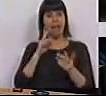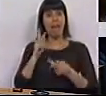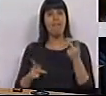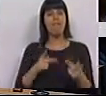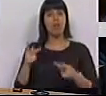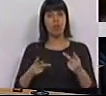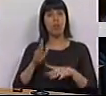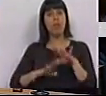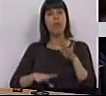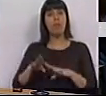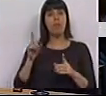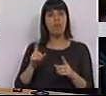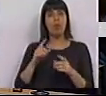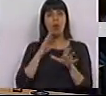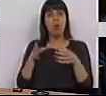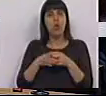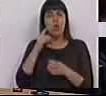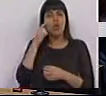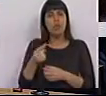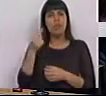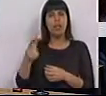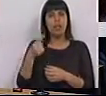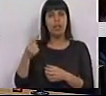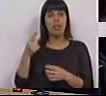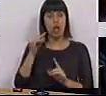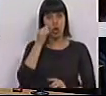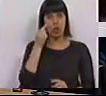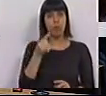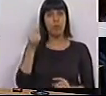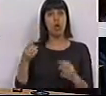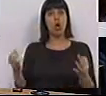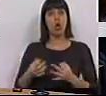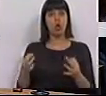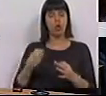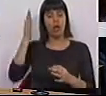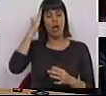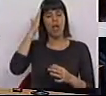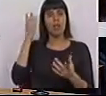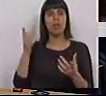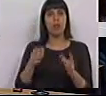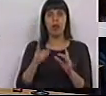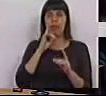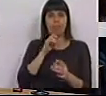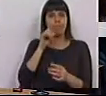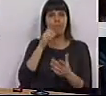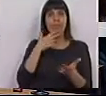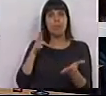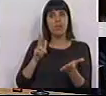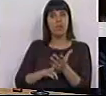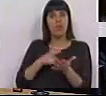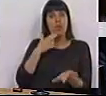avaliações foram feitas por um corpo especializado de especialistas que consideravam in loco a